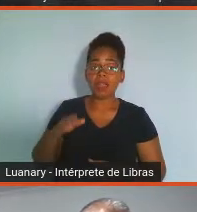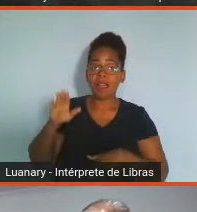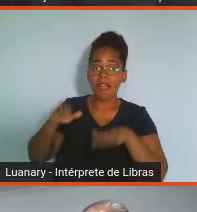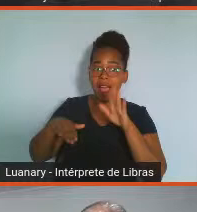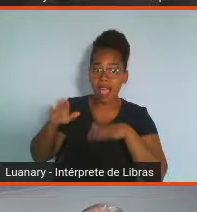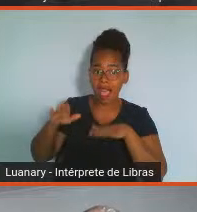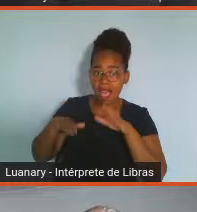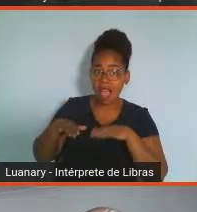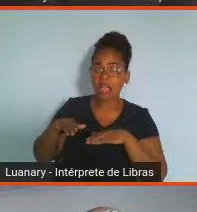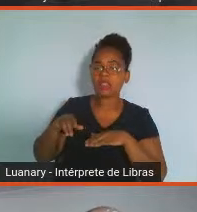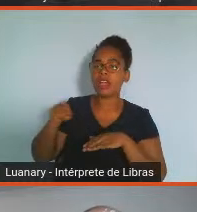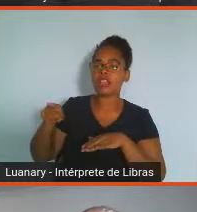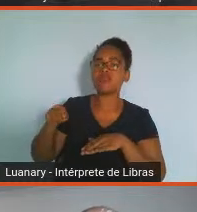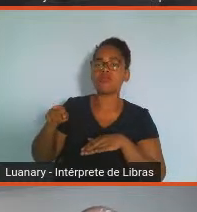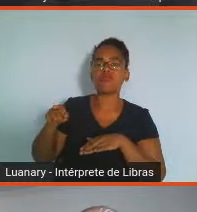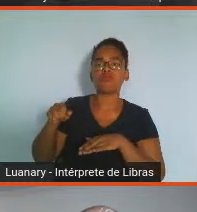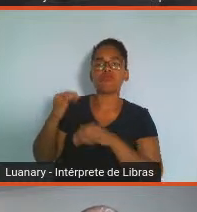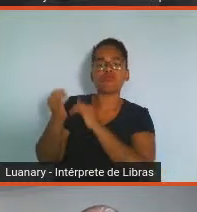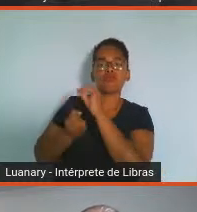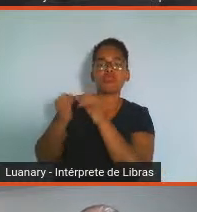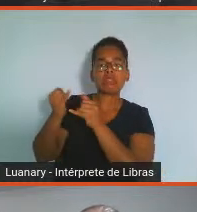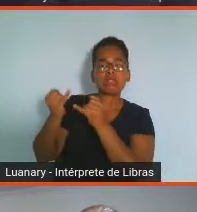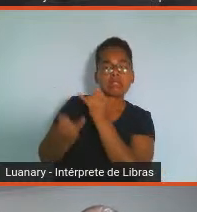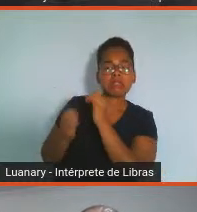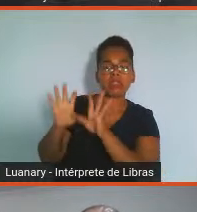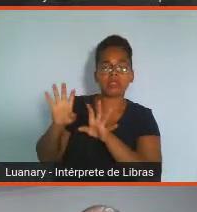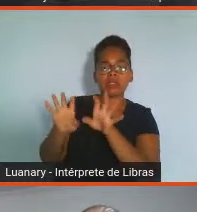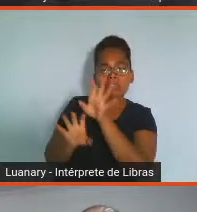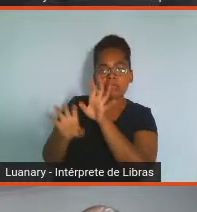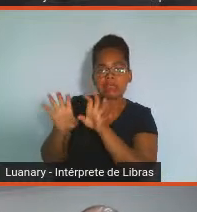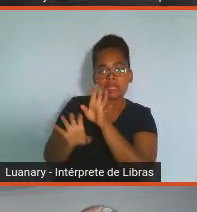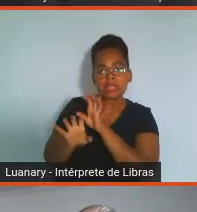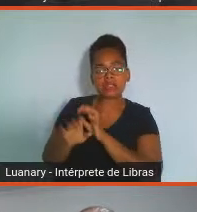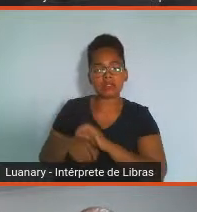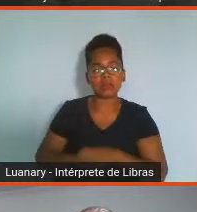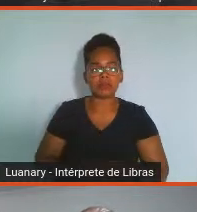travando um pouquinho a sua internet. Quando você está falando, às vezes trava.